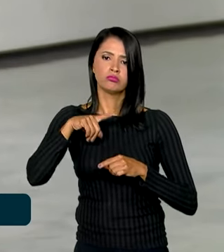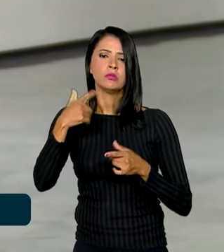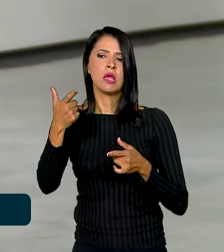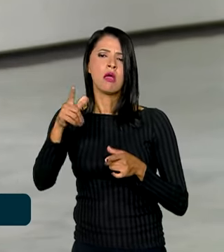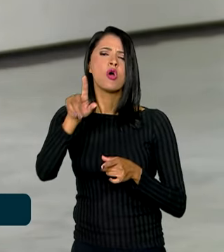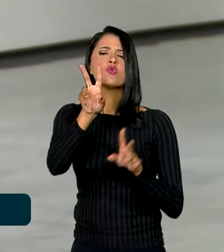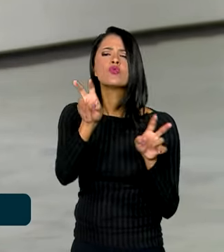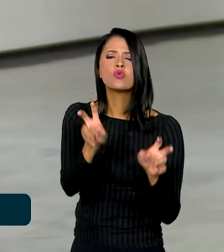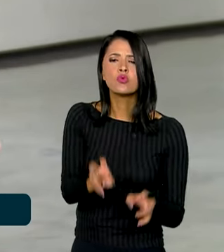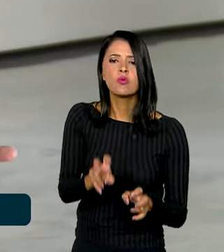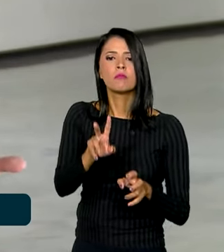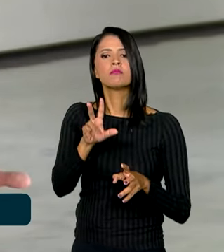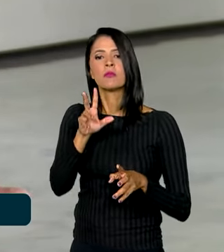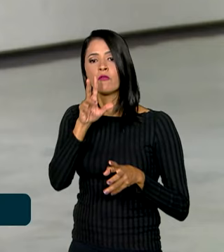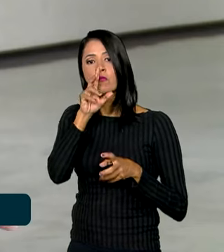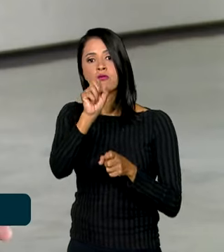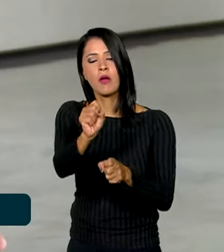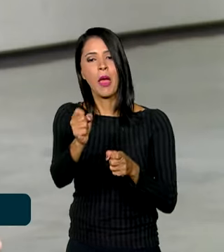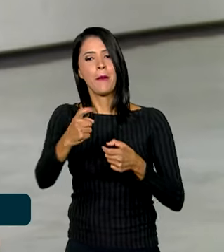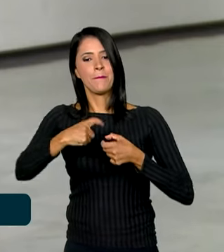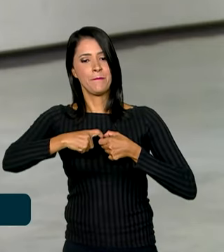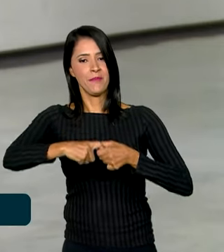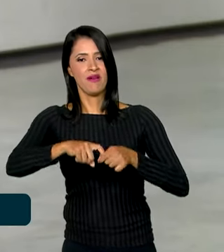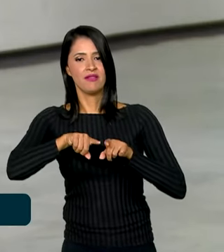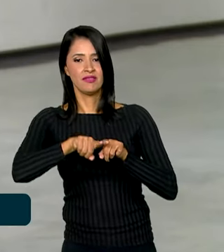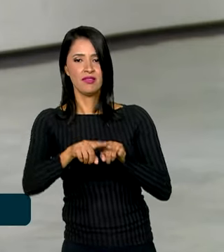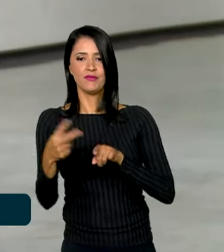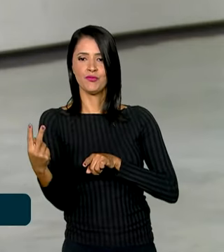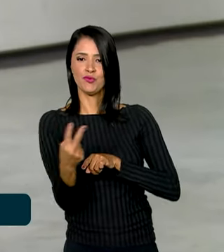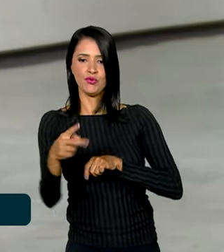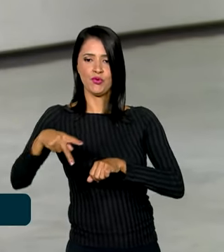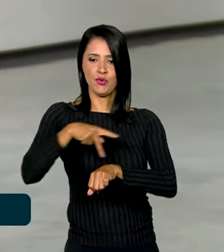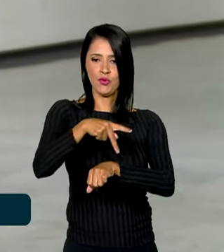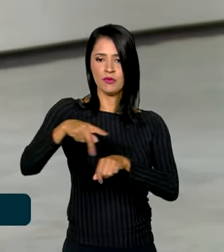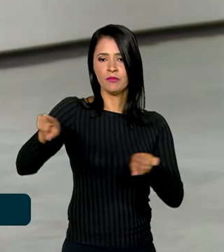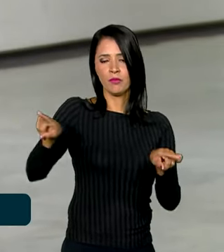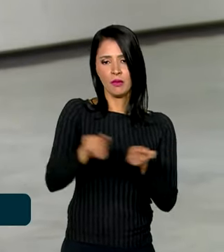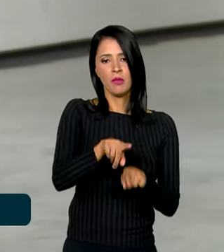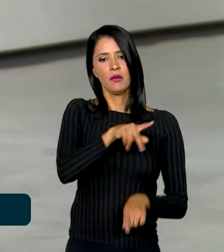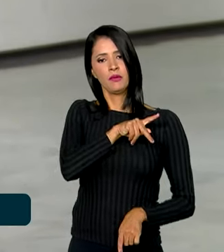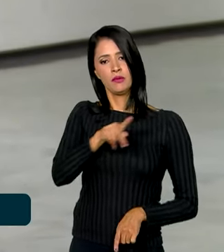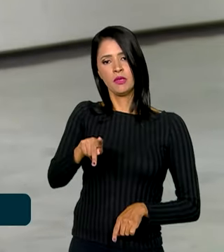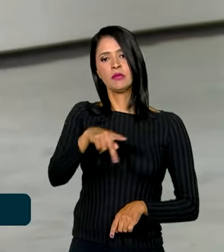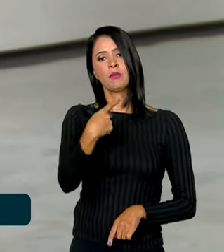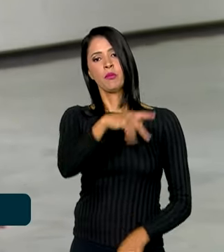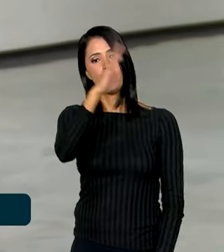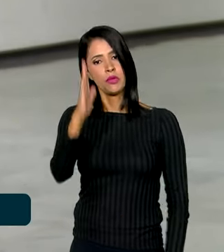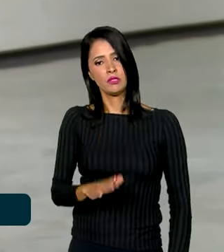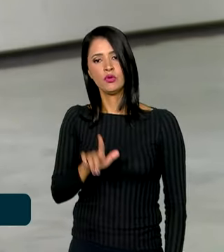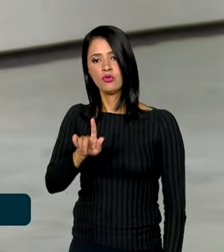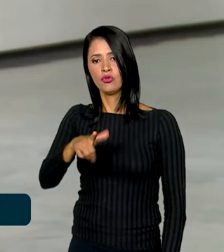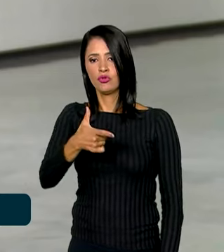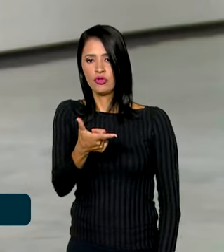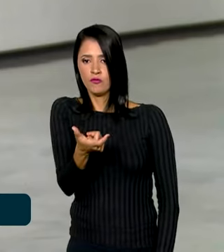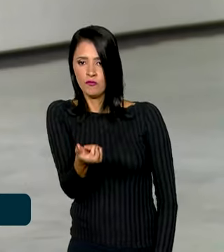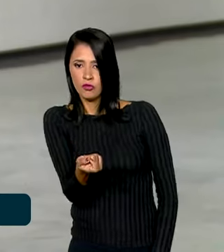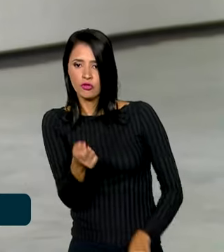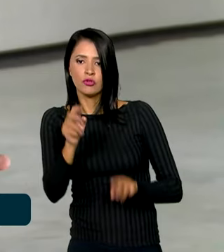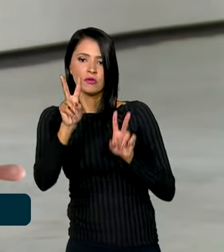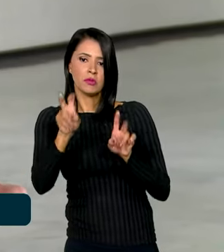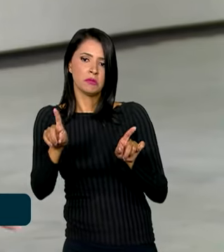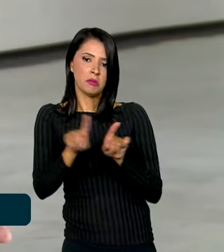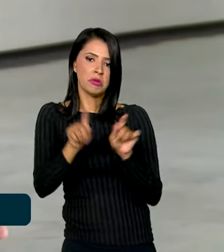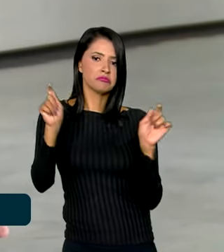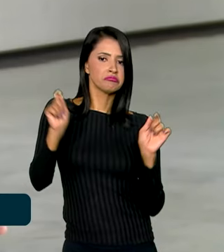fortalecimento da parceria entre os dois países e da presidência brasileira do G20. Na pauta, a possibilidade de uma